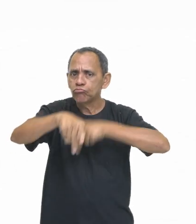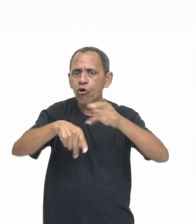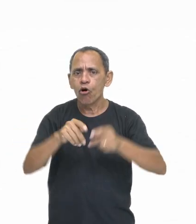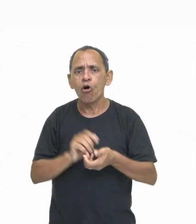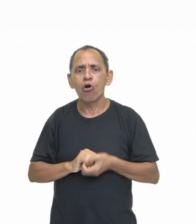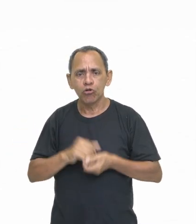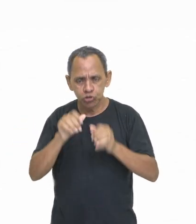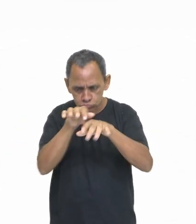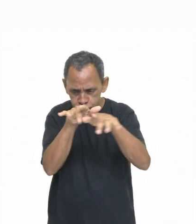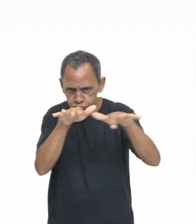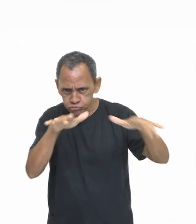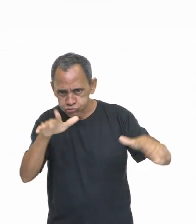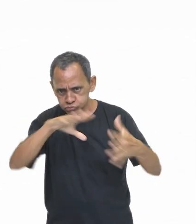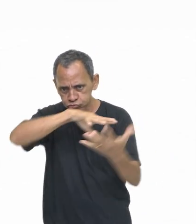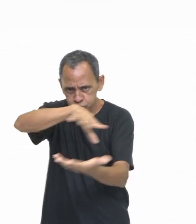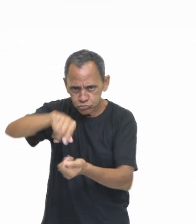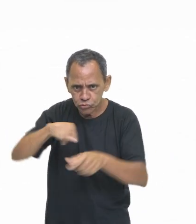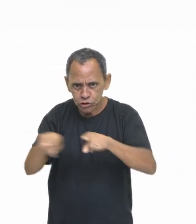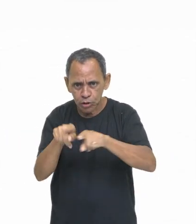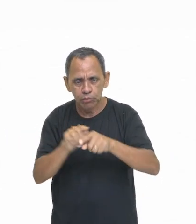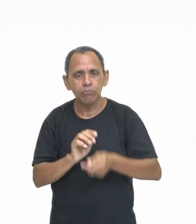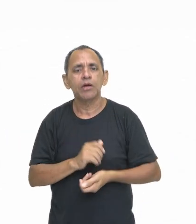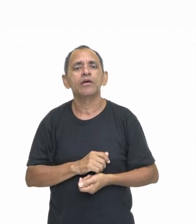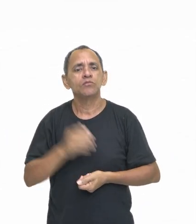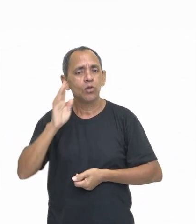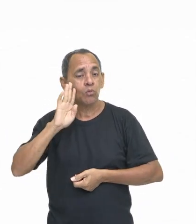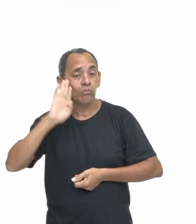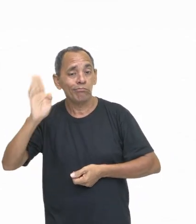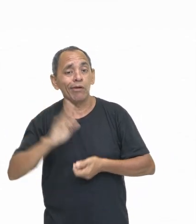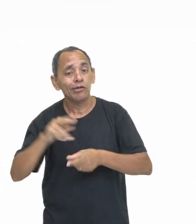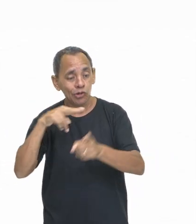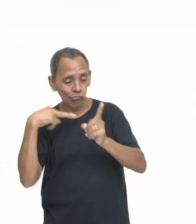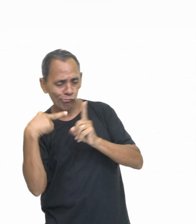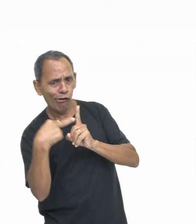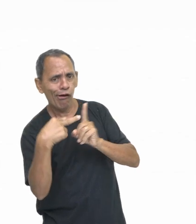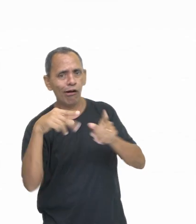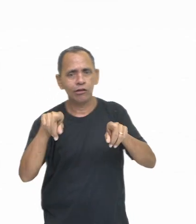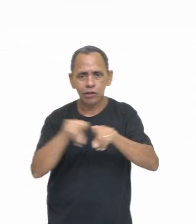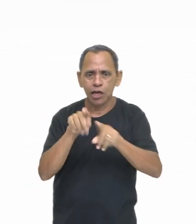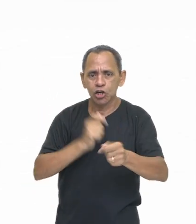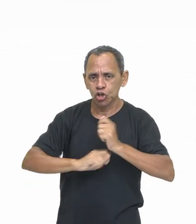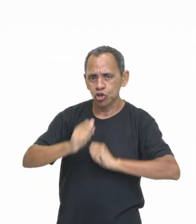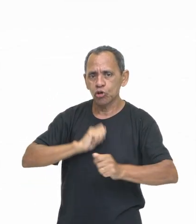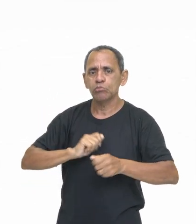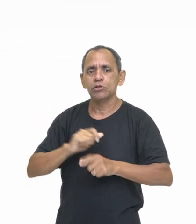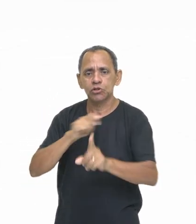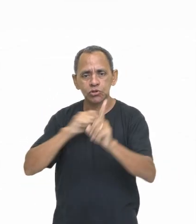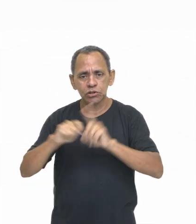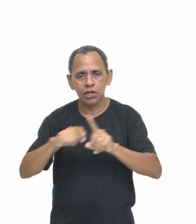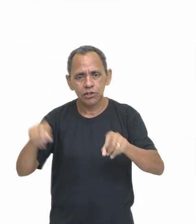explorar os principais aspectos da economia e da sociedade romana, revelando como esses elementos